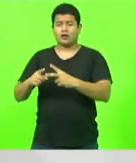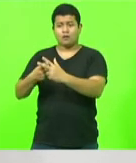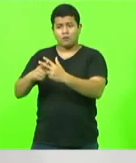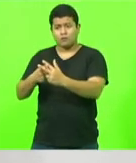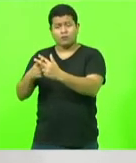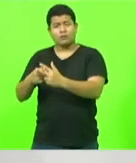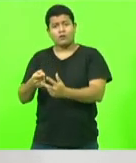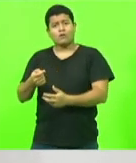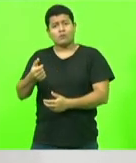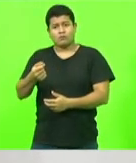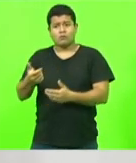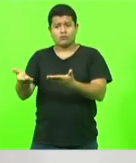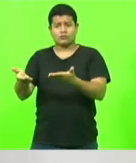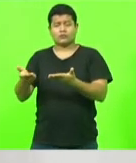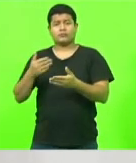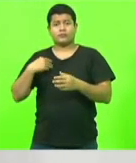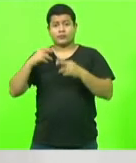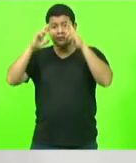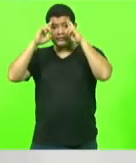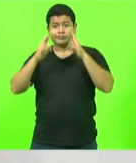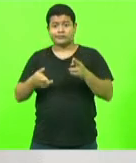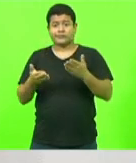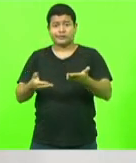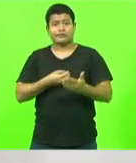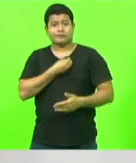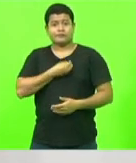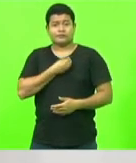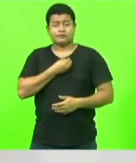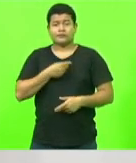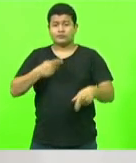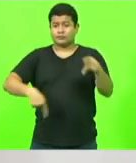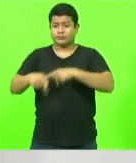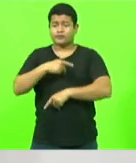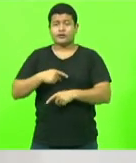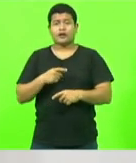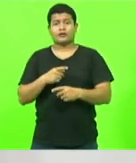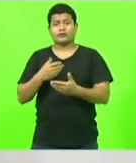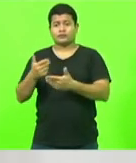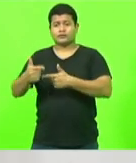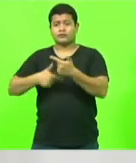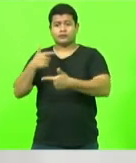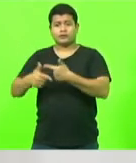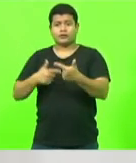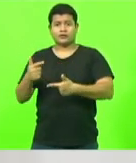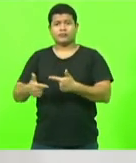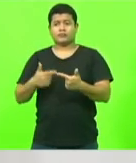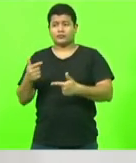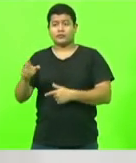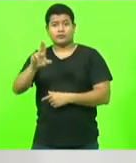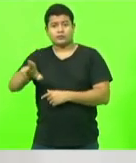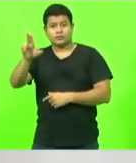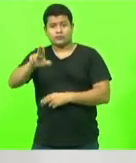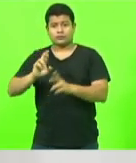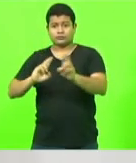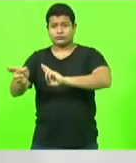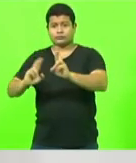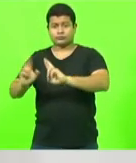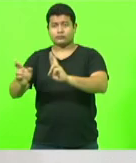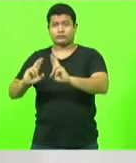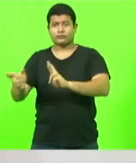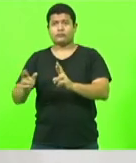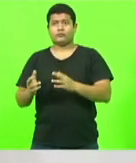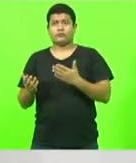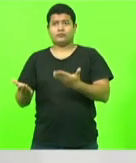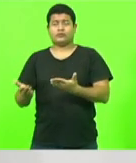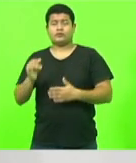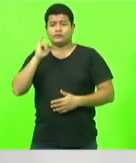respeitar o cidadão catarinense que transita, que paga os seus impostos, que contribui todos os anos com o IPVA e que, infelizmente, não